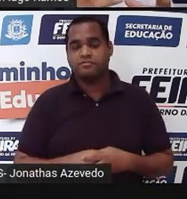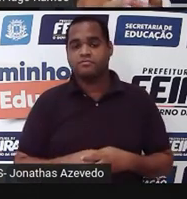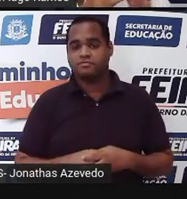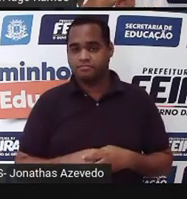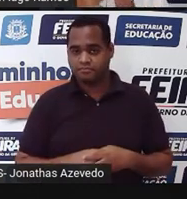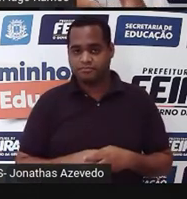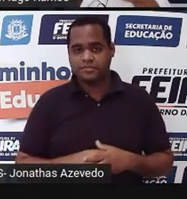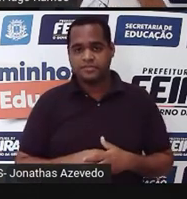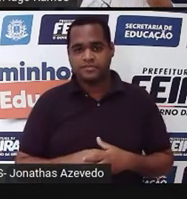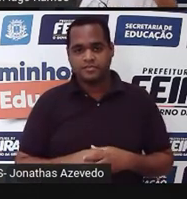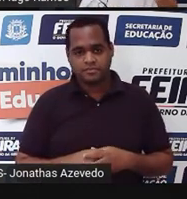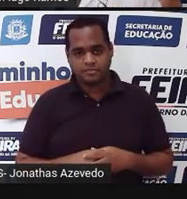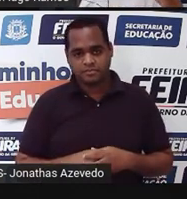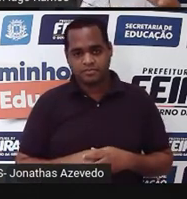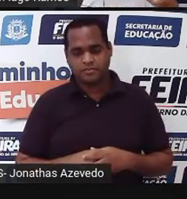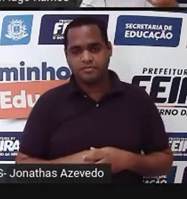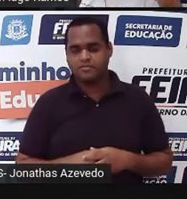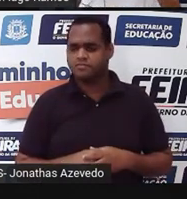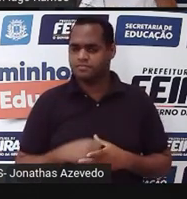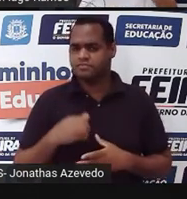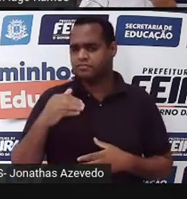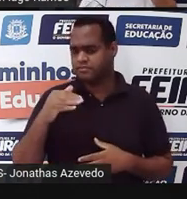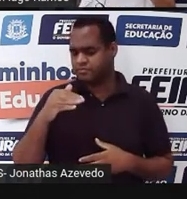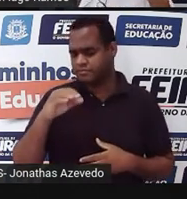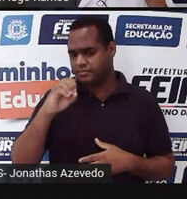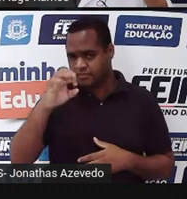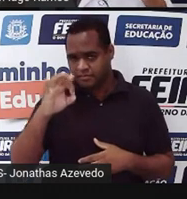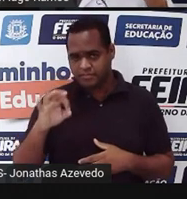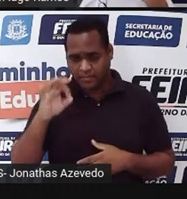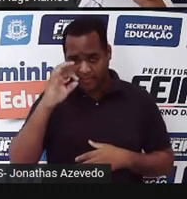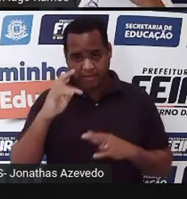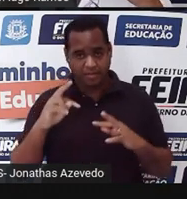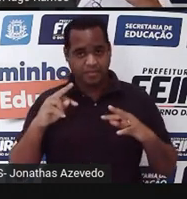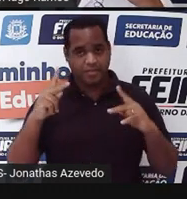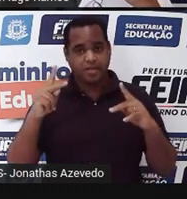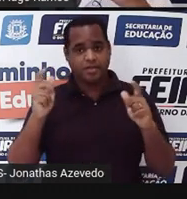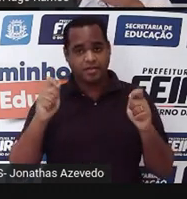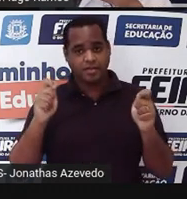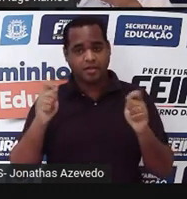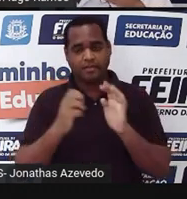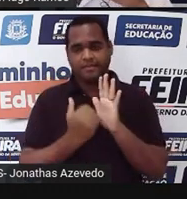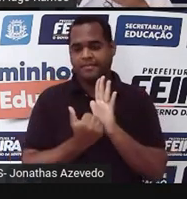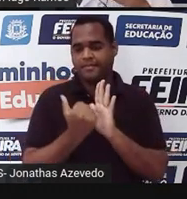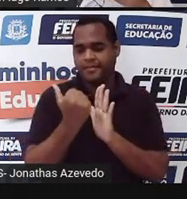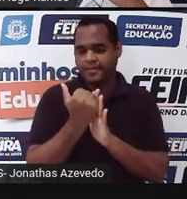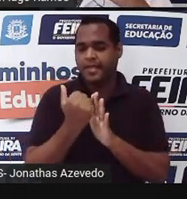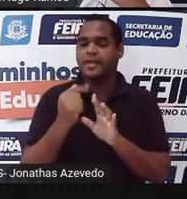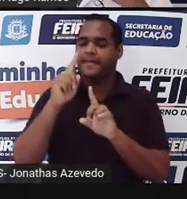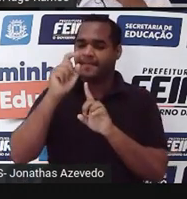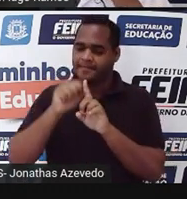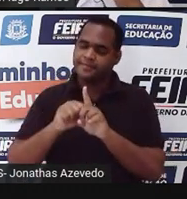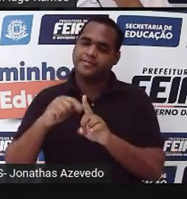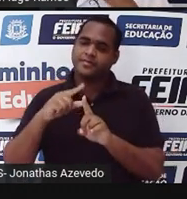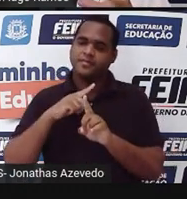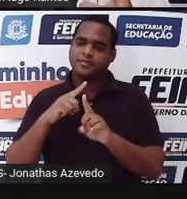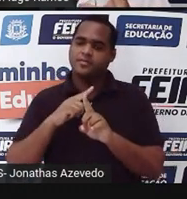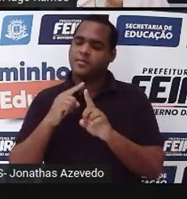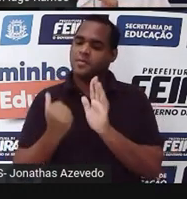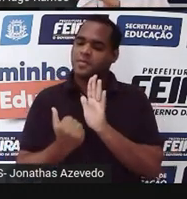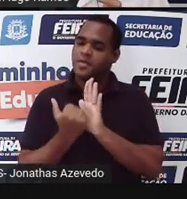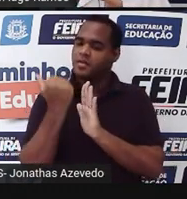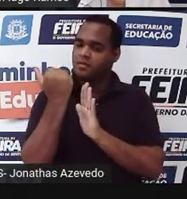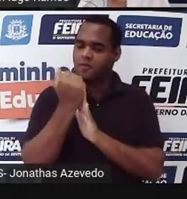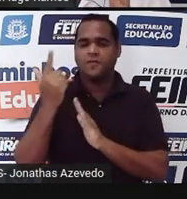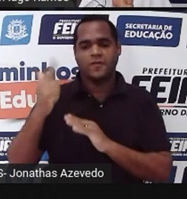Depois que aumentou 10%, esse valor aumentado 10% no próximo mês aumentou de